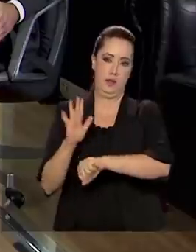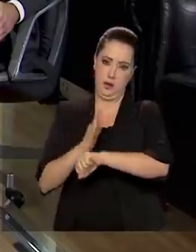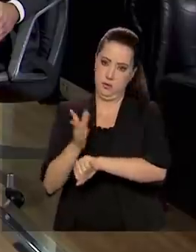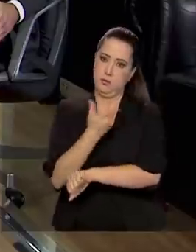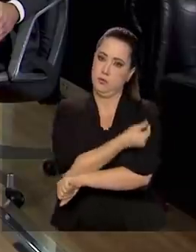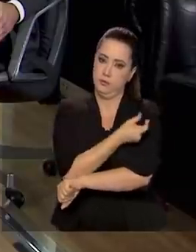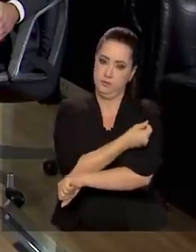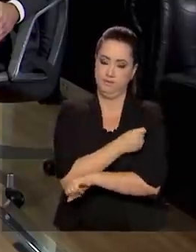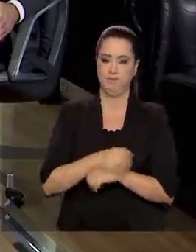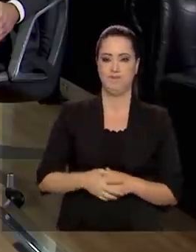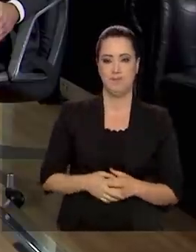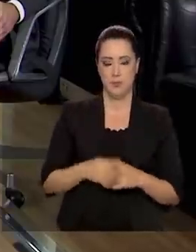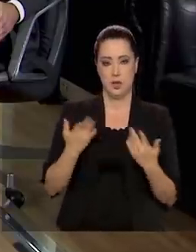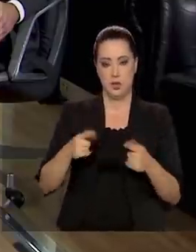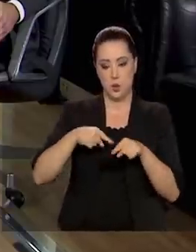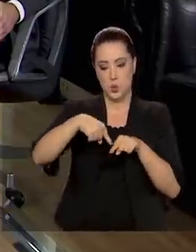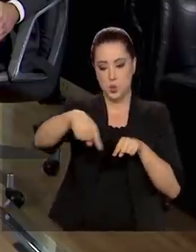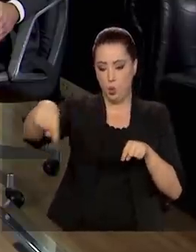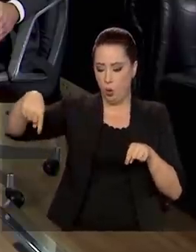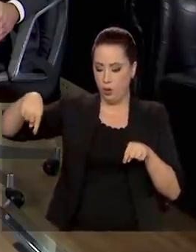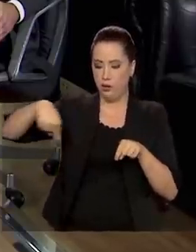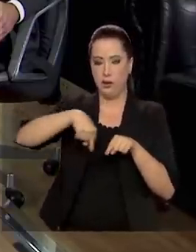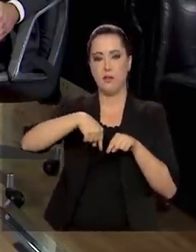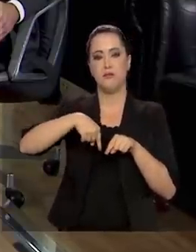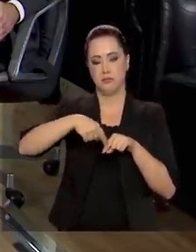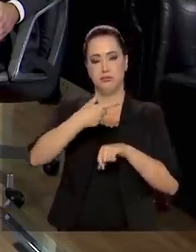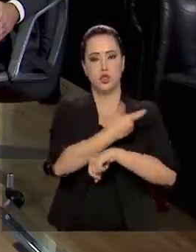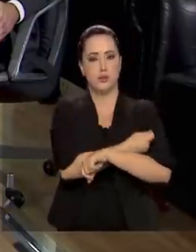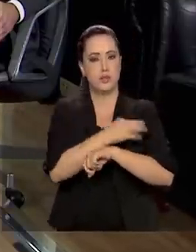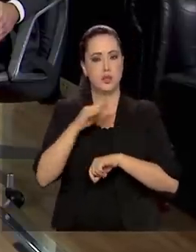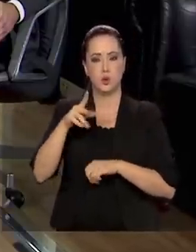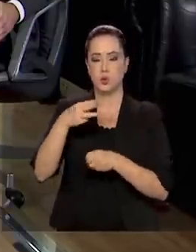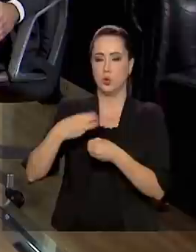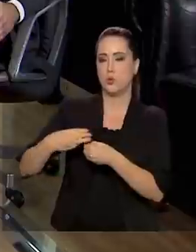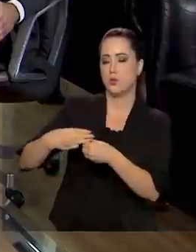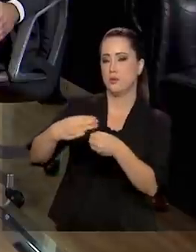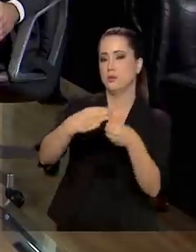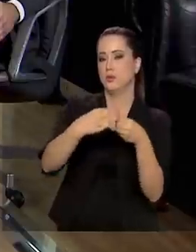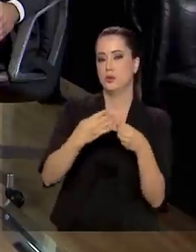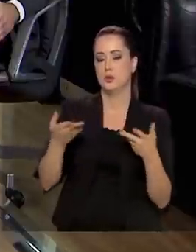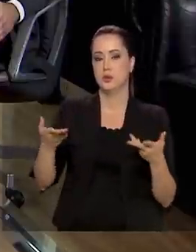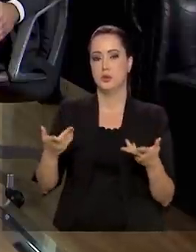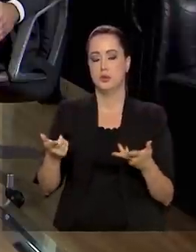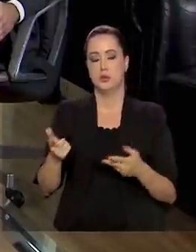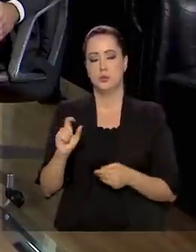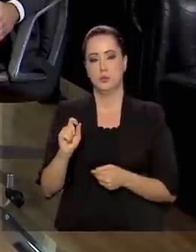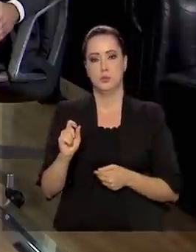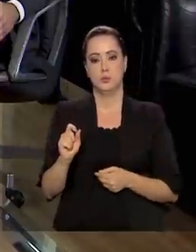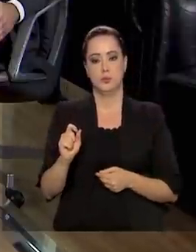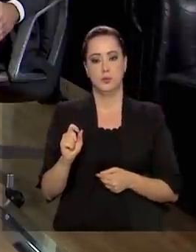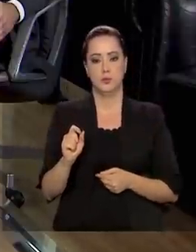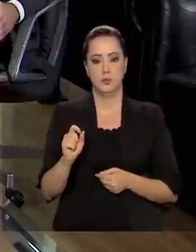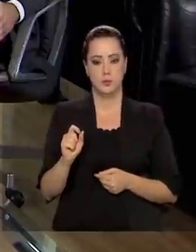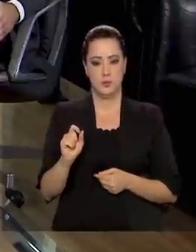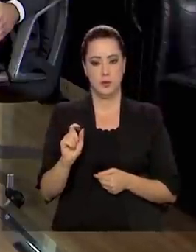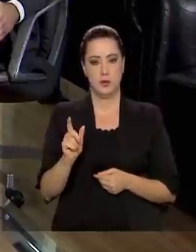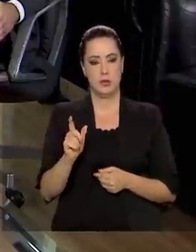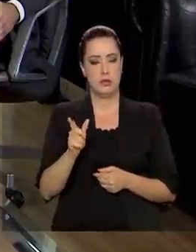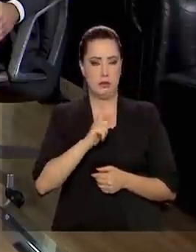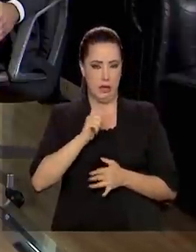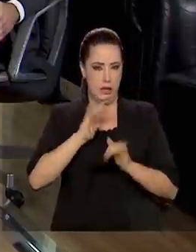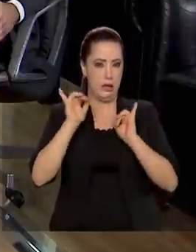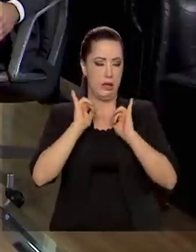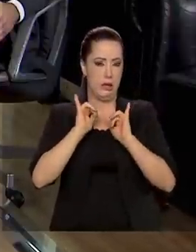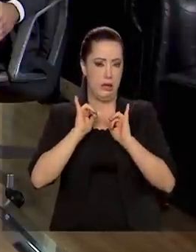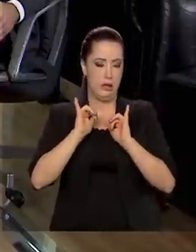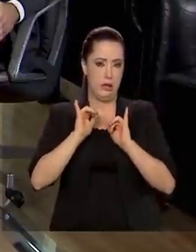as salas de vacinação em todos os municípios, onde ocorrem as campanhas